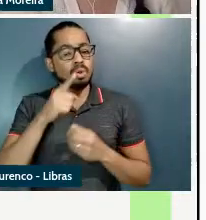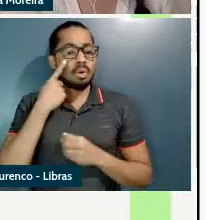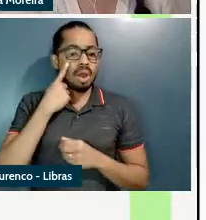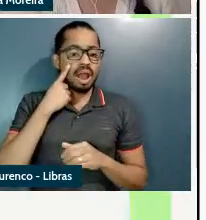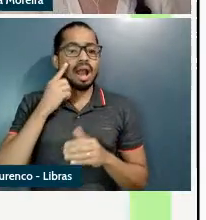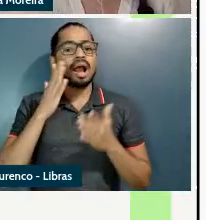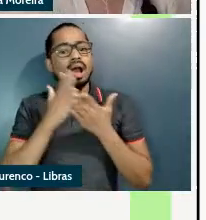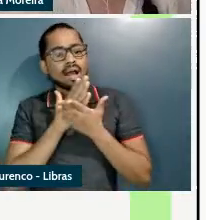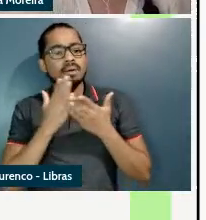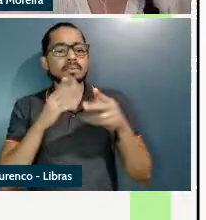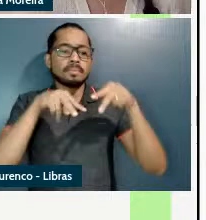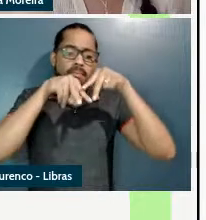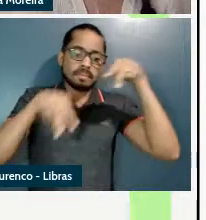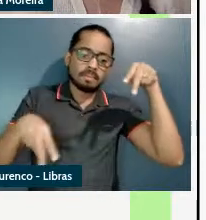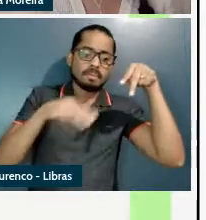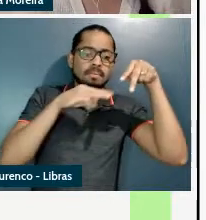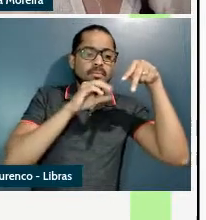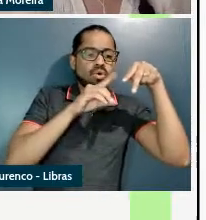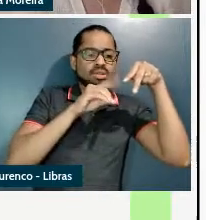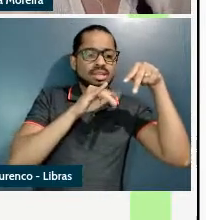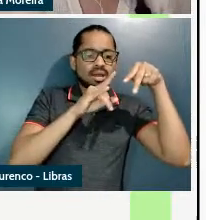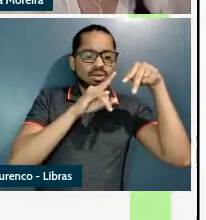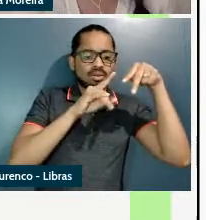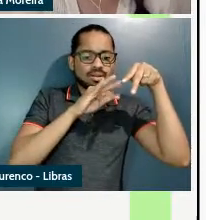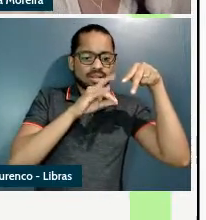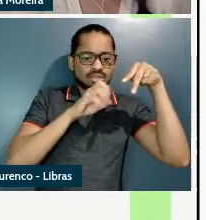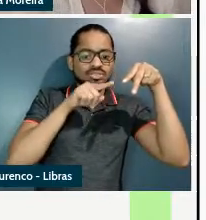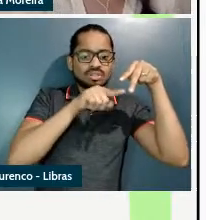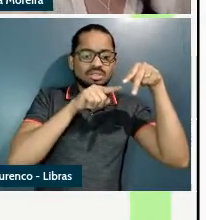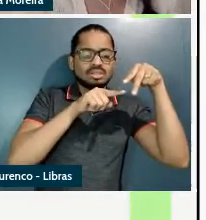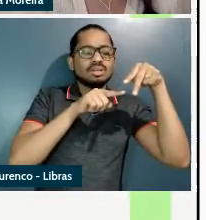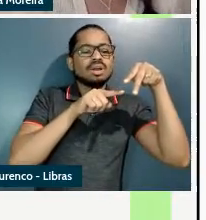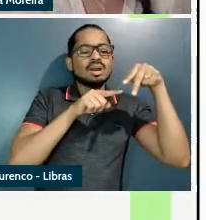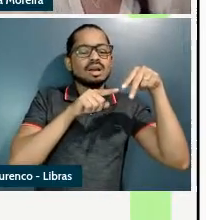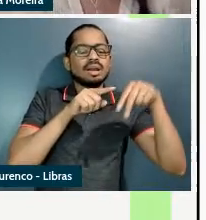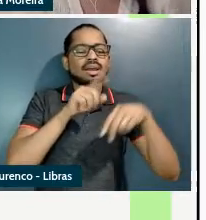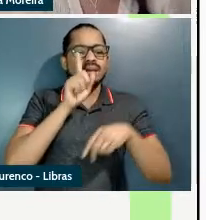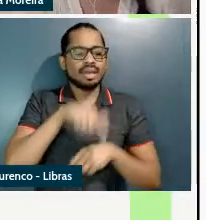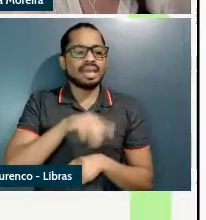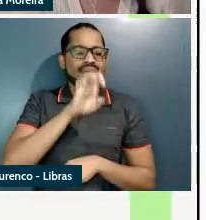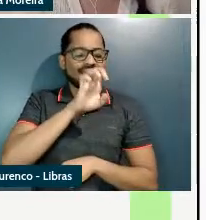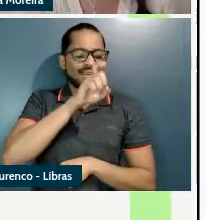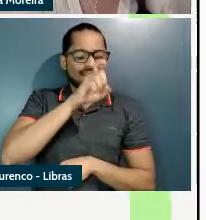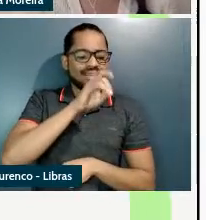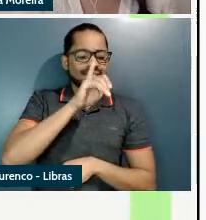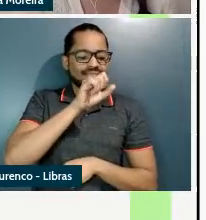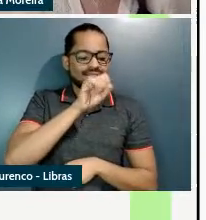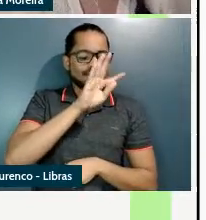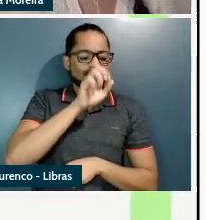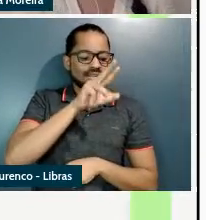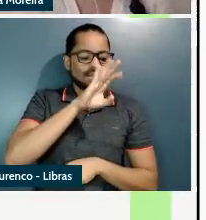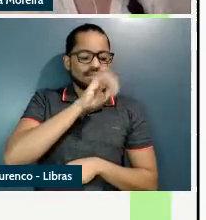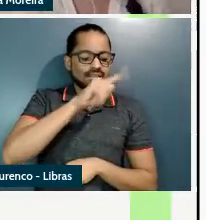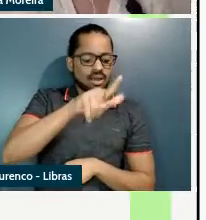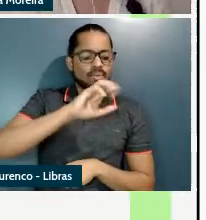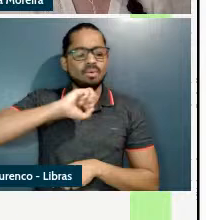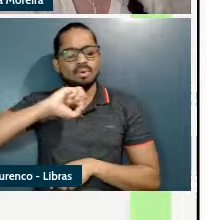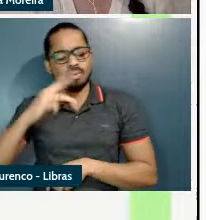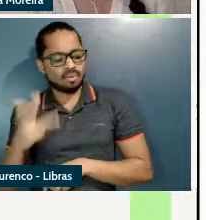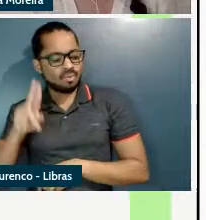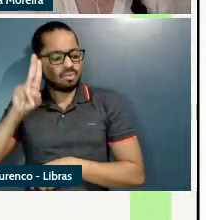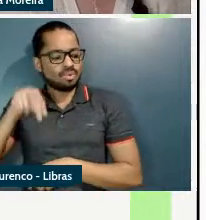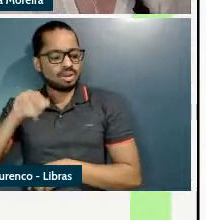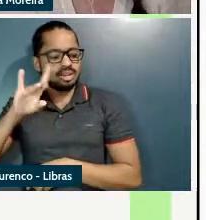existencial ora o modal universal desculpa o operador existencial ou o operador universal ou então ausente no caso de amigável